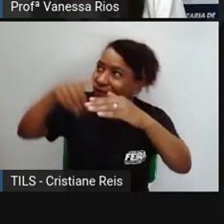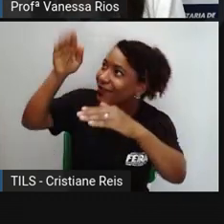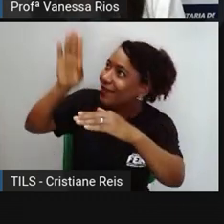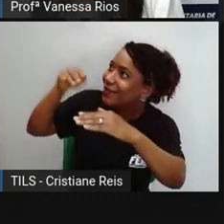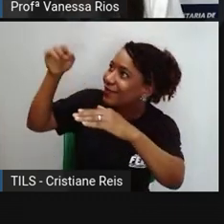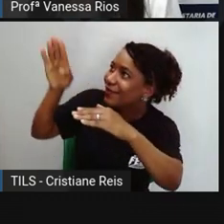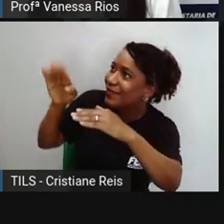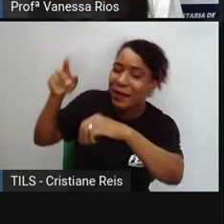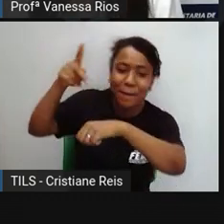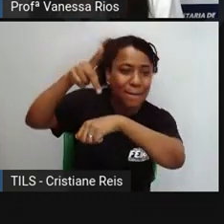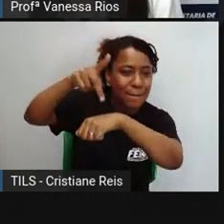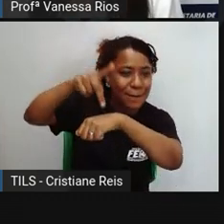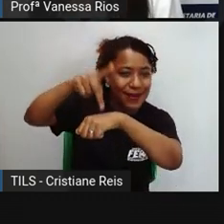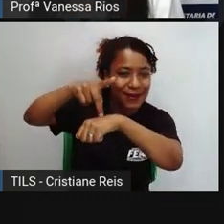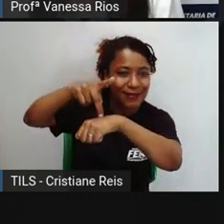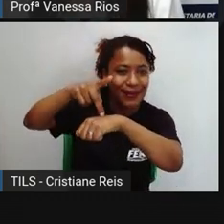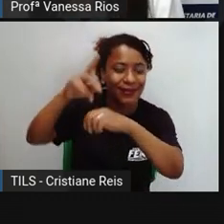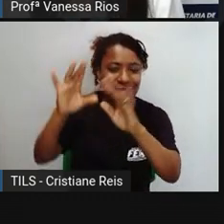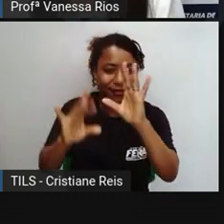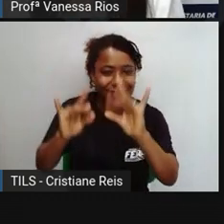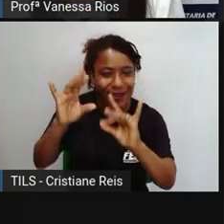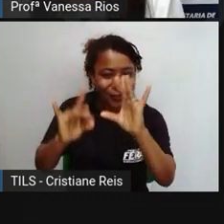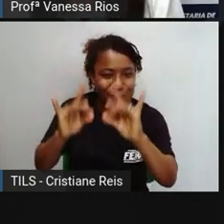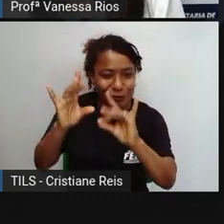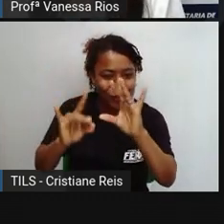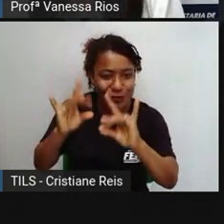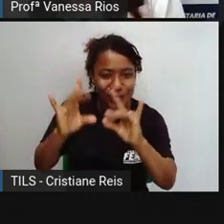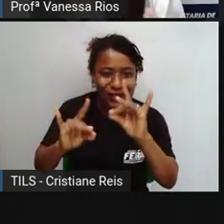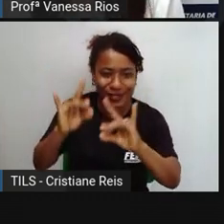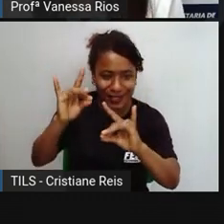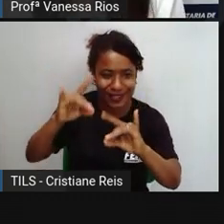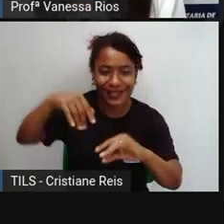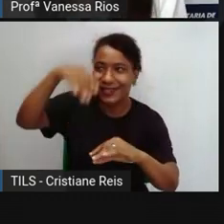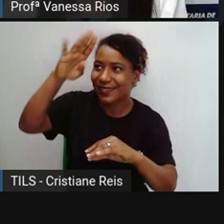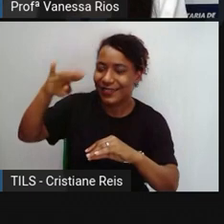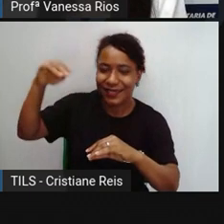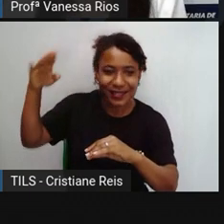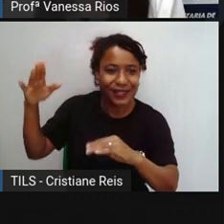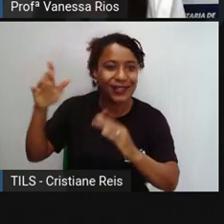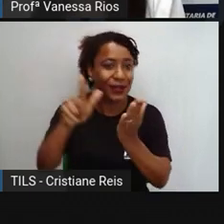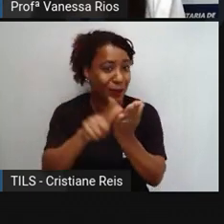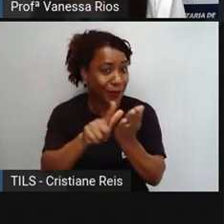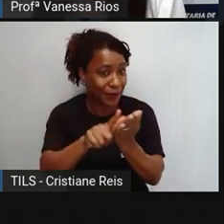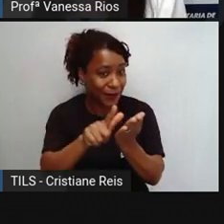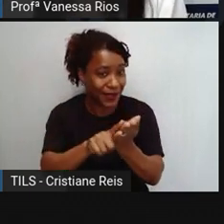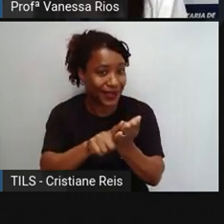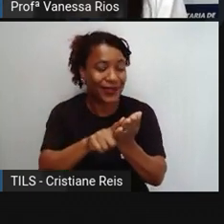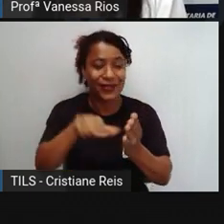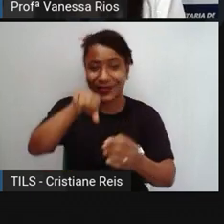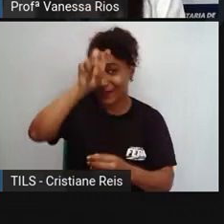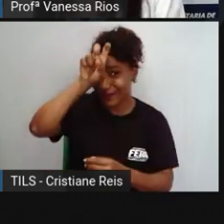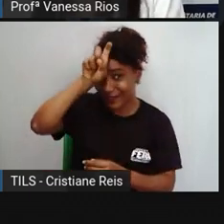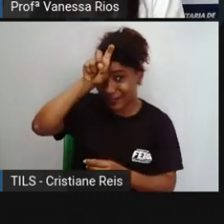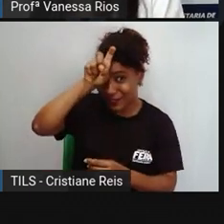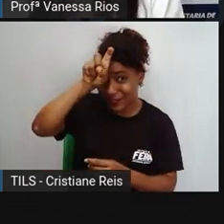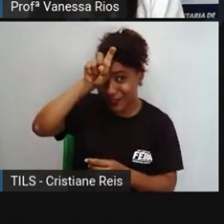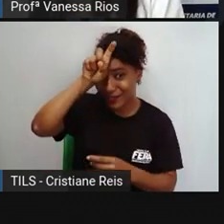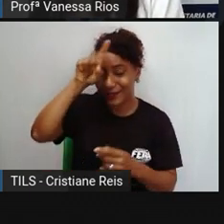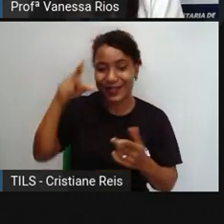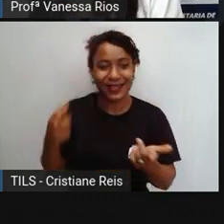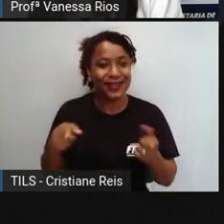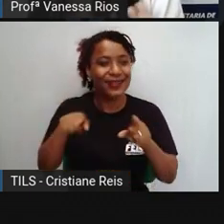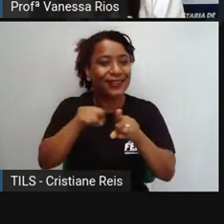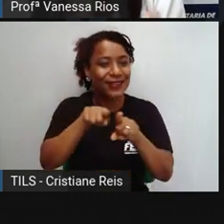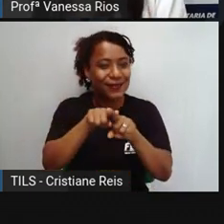pedras, passaram também a utilizar o papel lá no Egito, em Roma, por exemplo, utilizavam